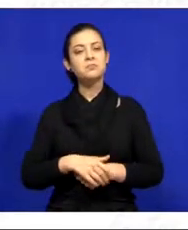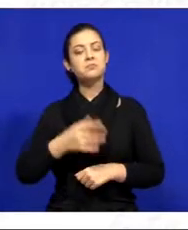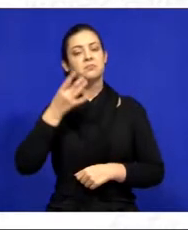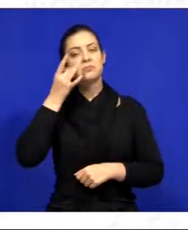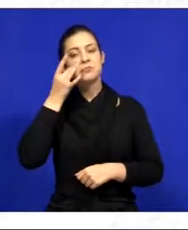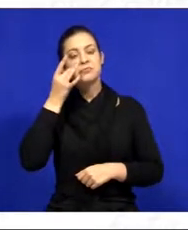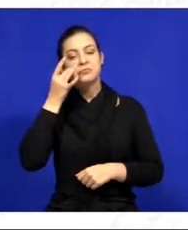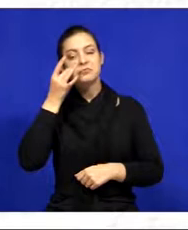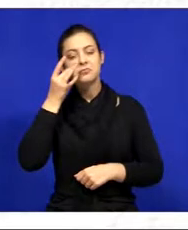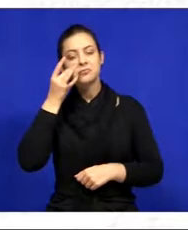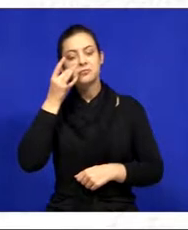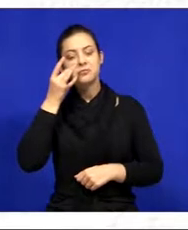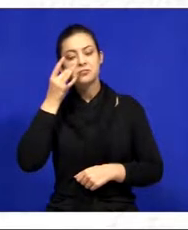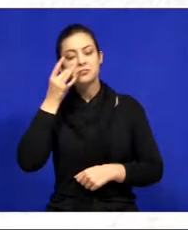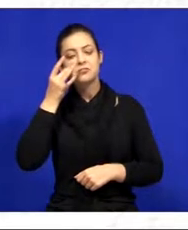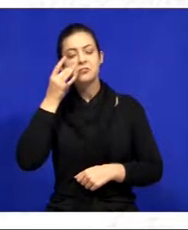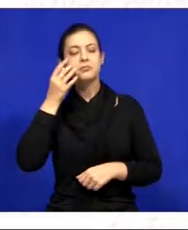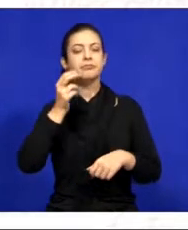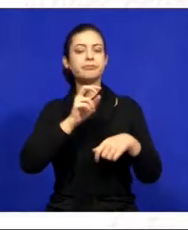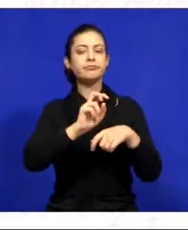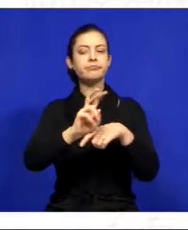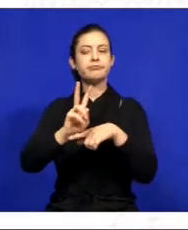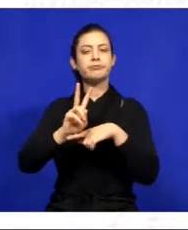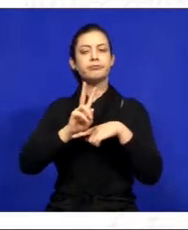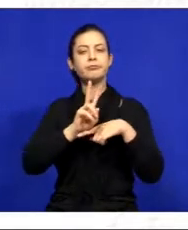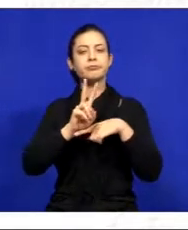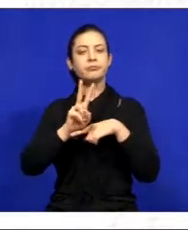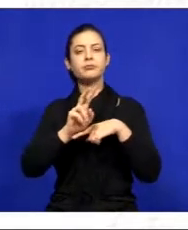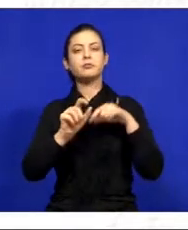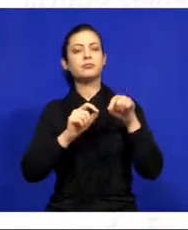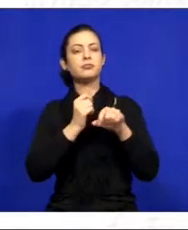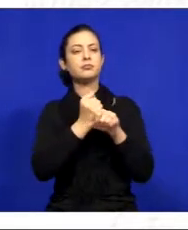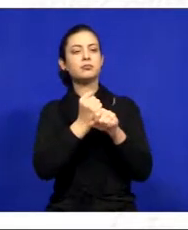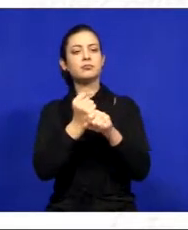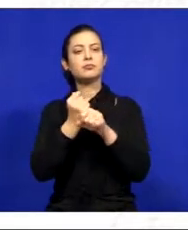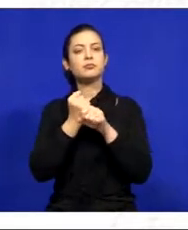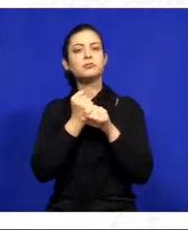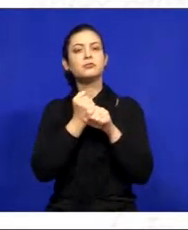verificando as obras